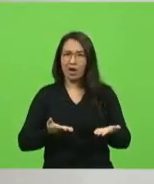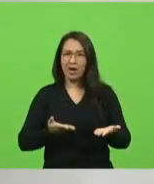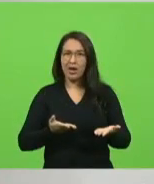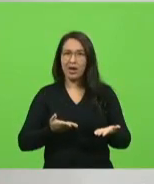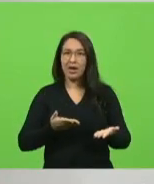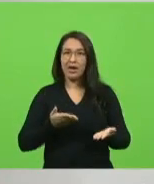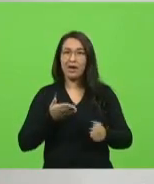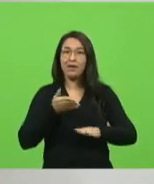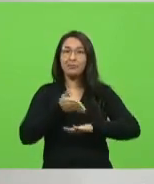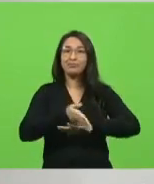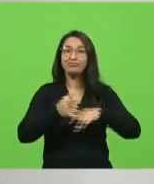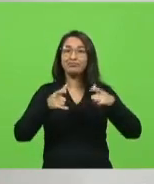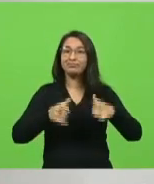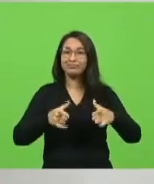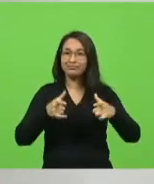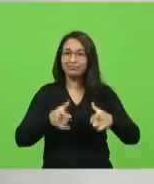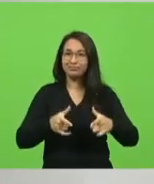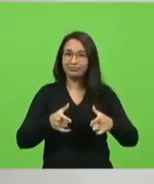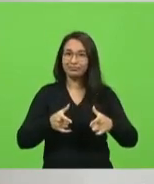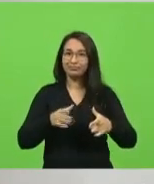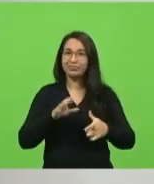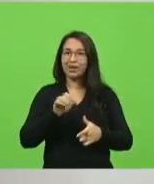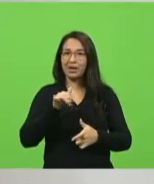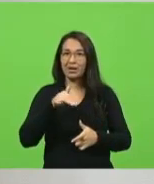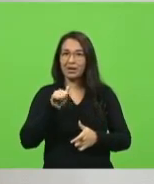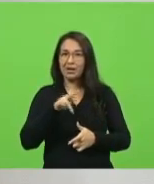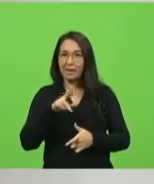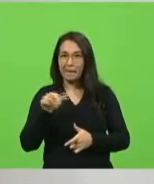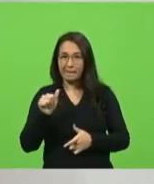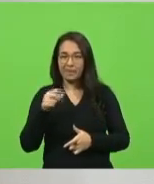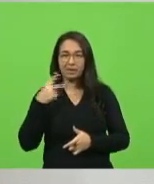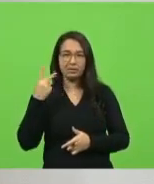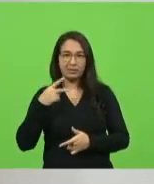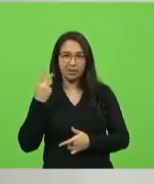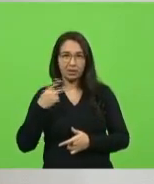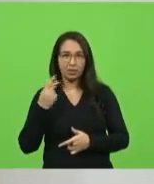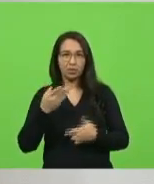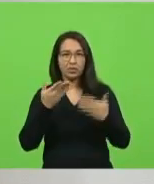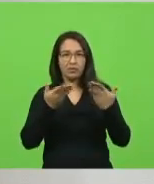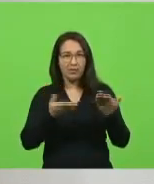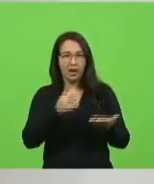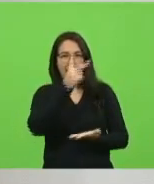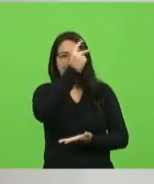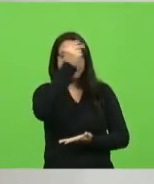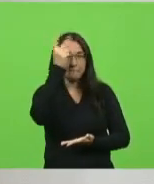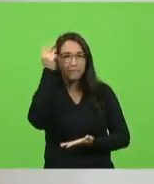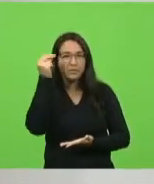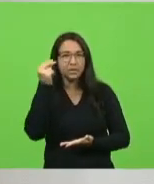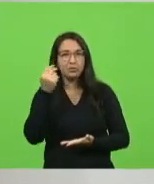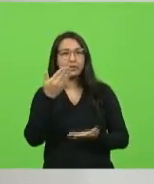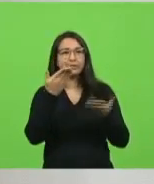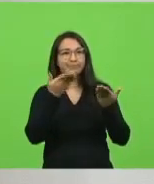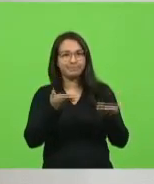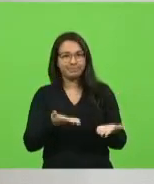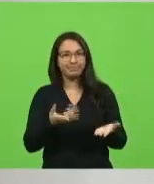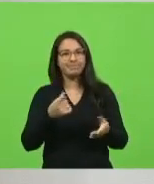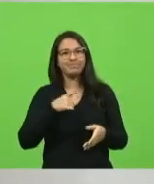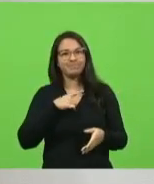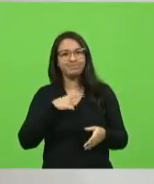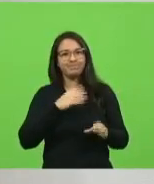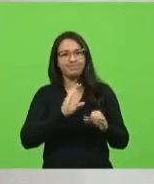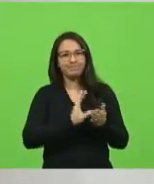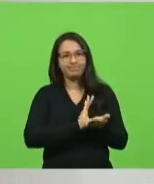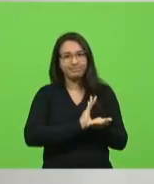de Vereadores, ele vai na Prefeitura e é lá que nós temos que encaminhar os recursos. É lá que Santa